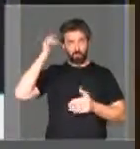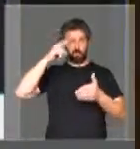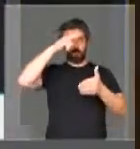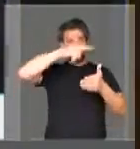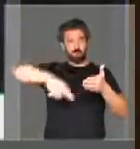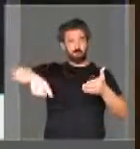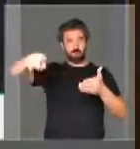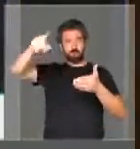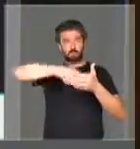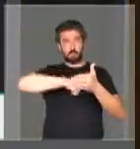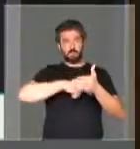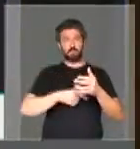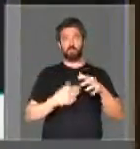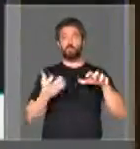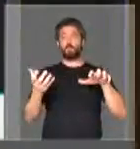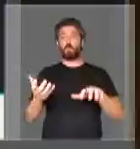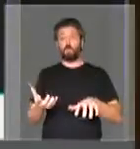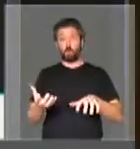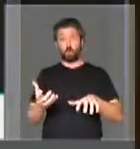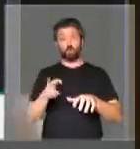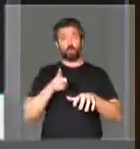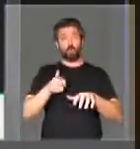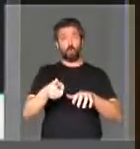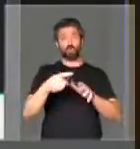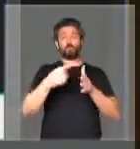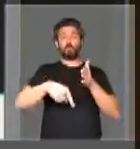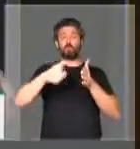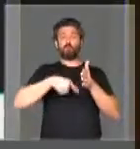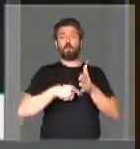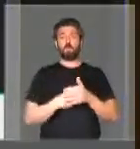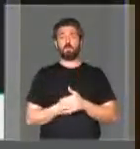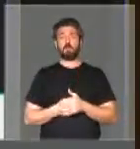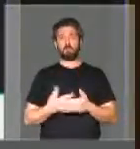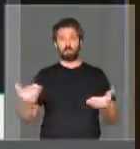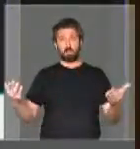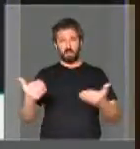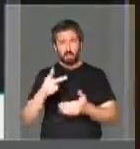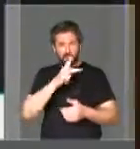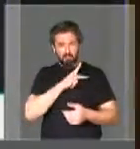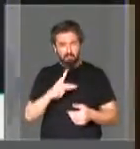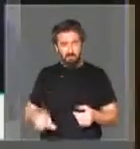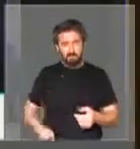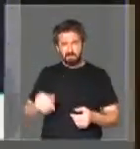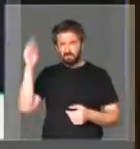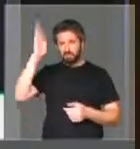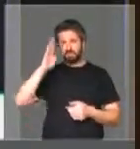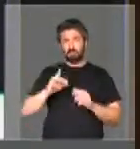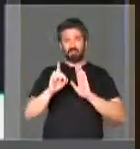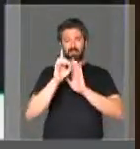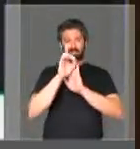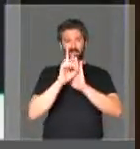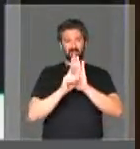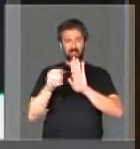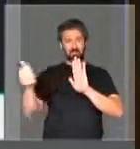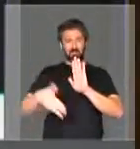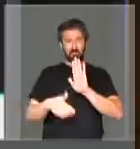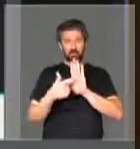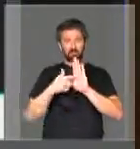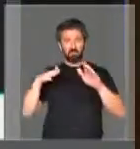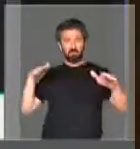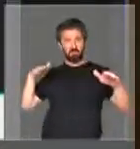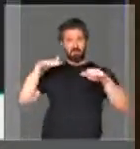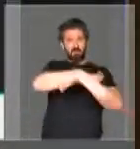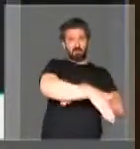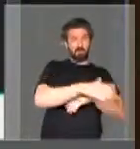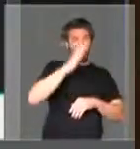vetou. O Congresso Nacional manteve o veto. E agora o presidente da República vem por um decreto passar